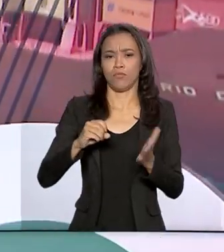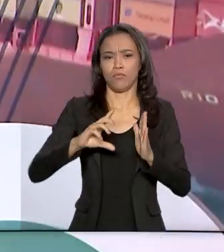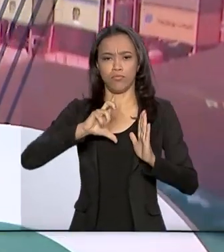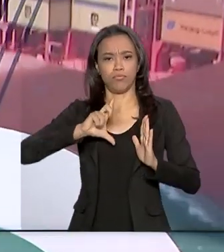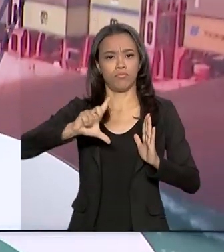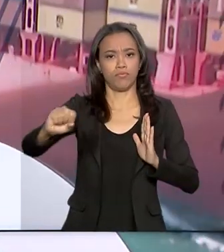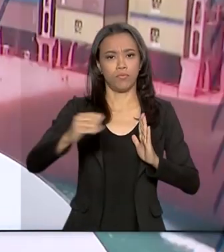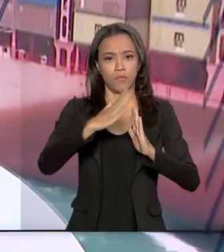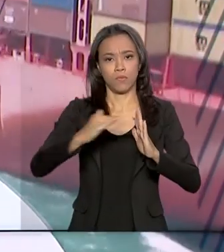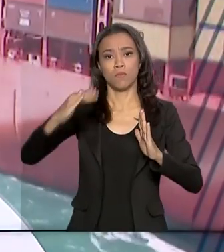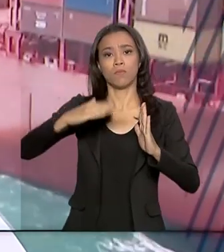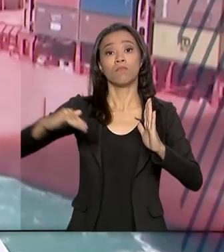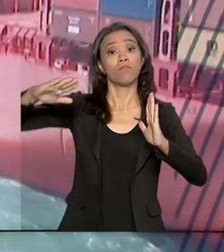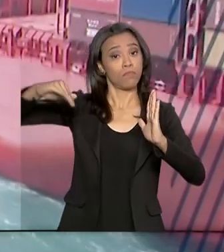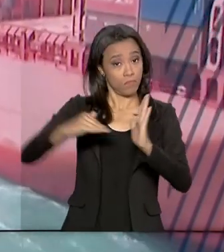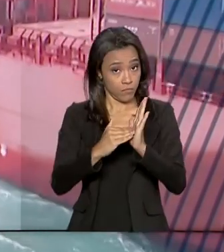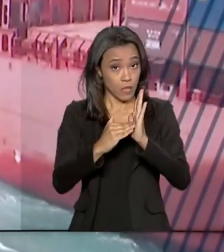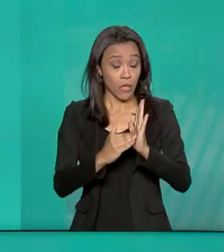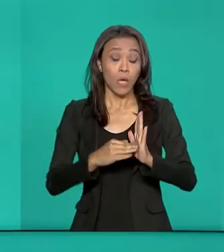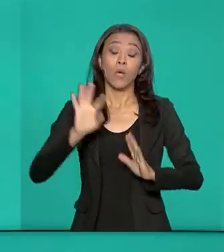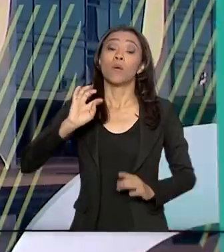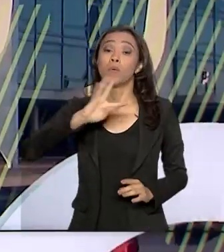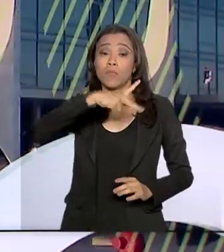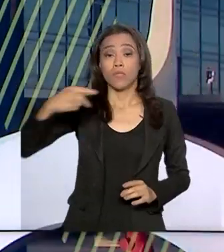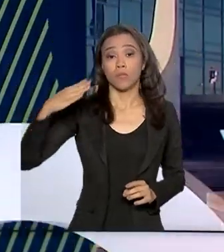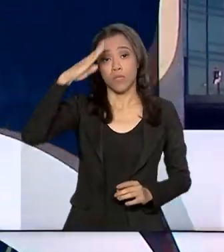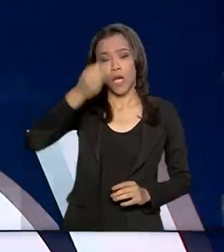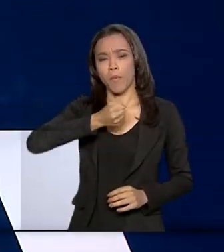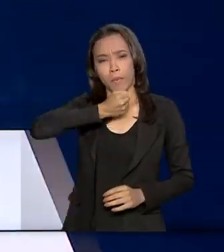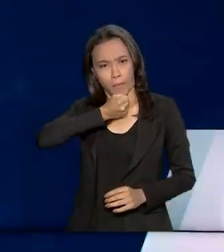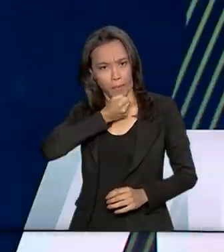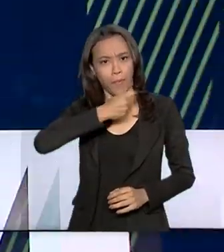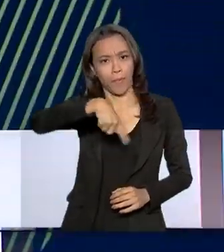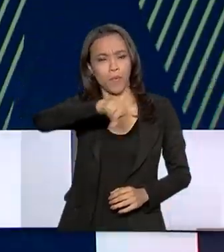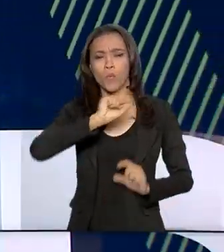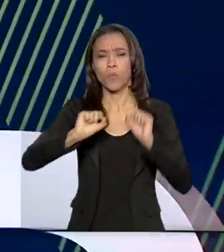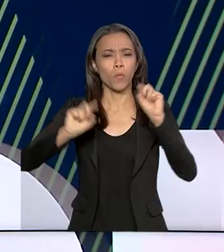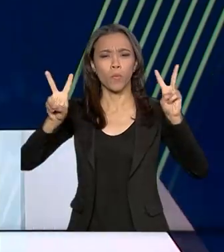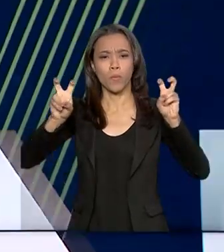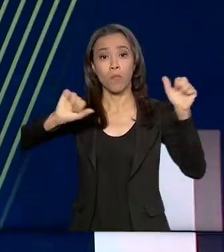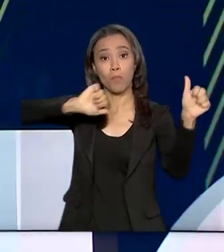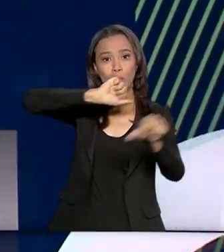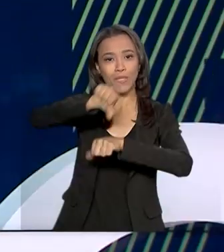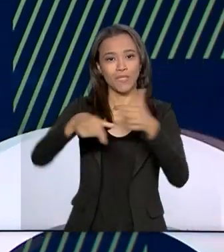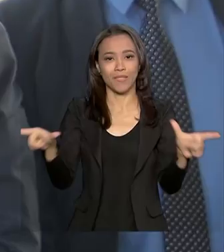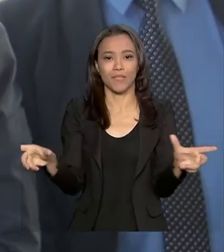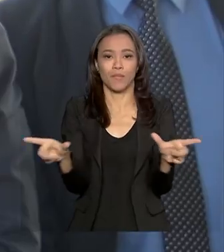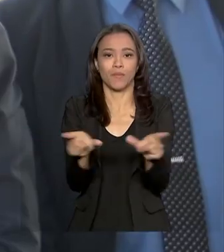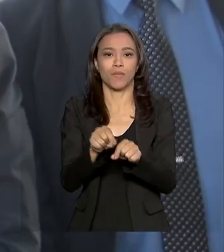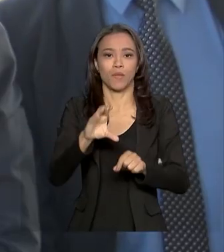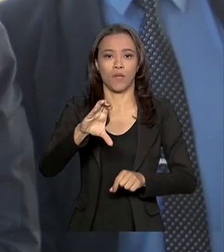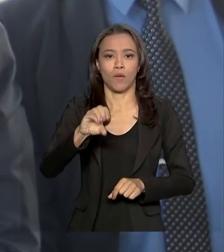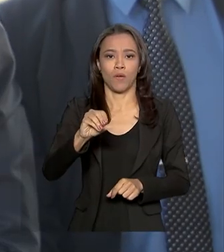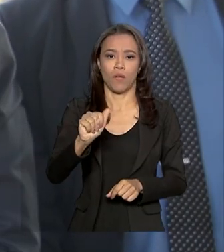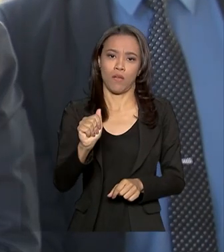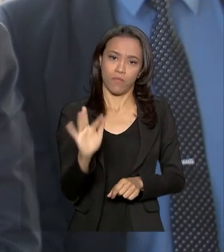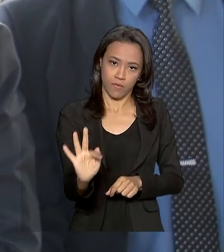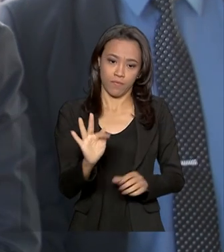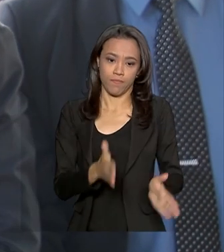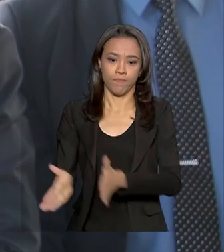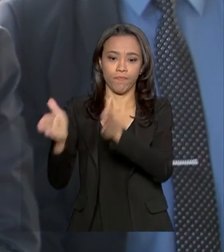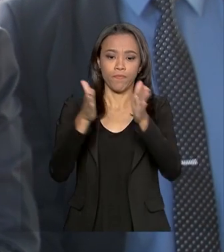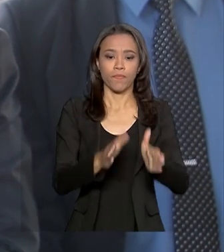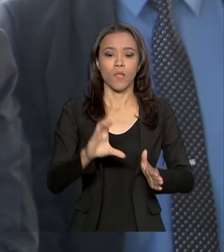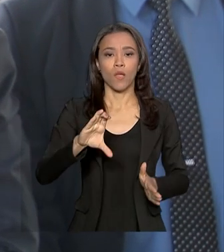Alvorada, o presidente Jair Bolsonaro falou com os jornalistas sobre as mudanças no COAF. O COAF